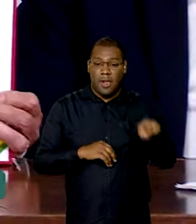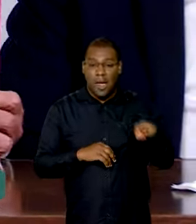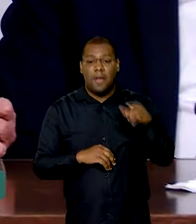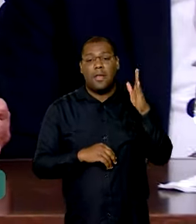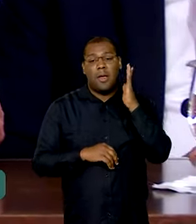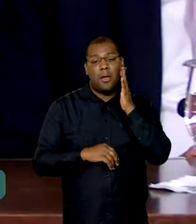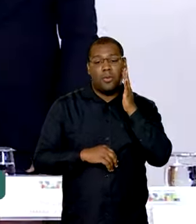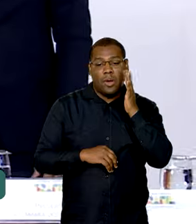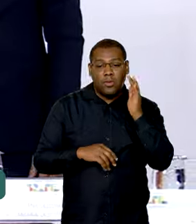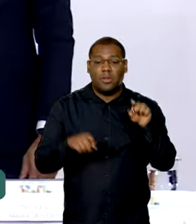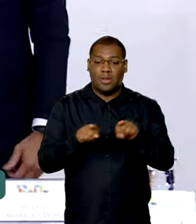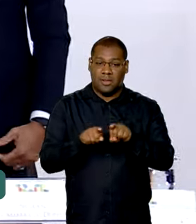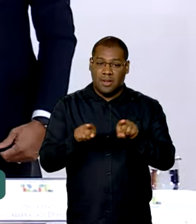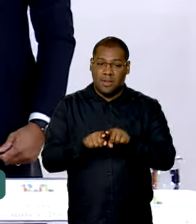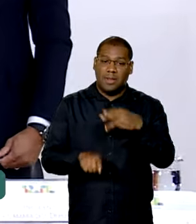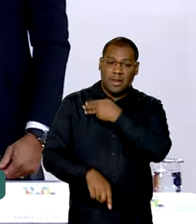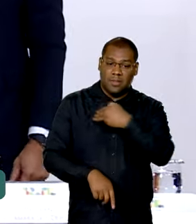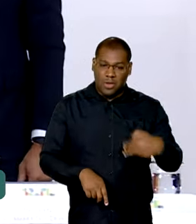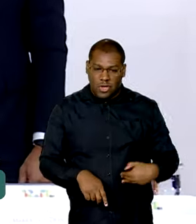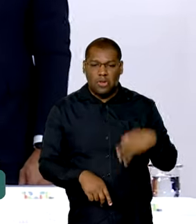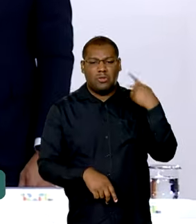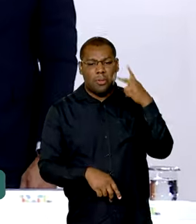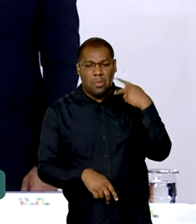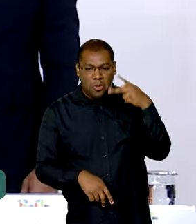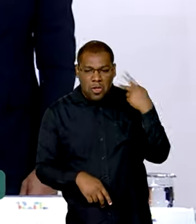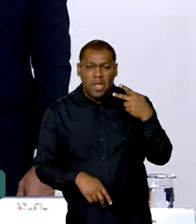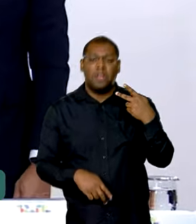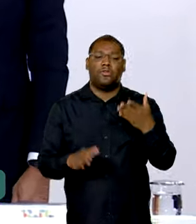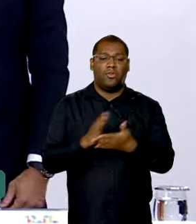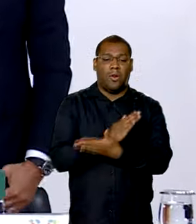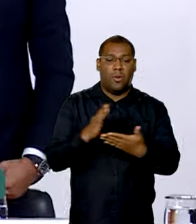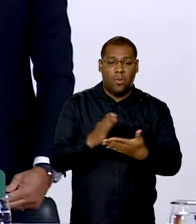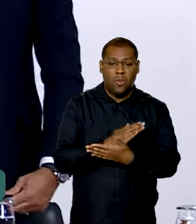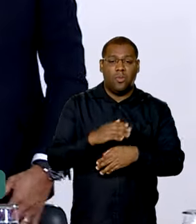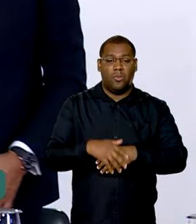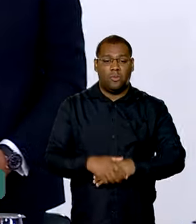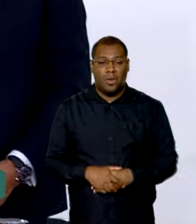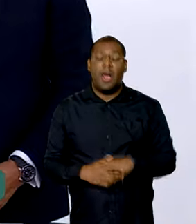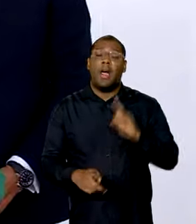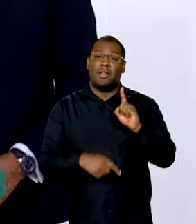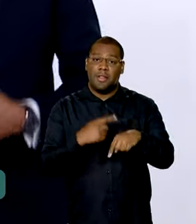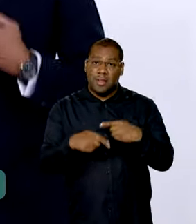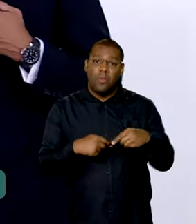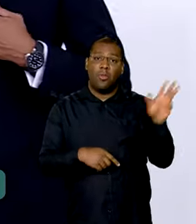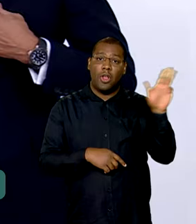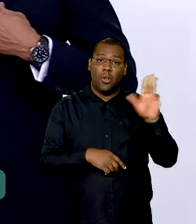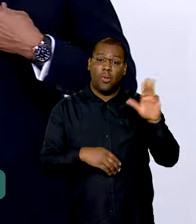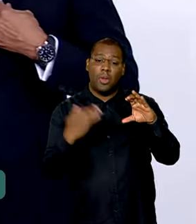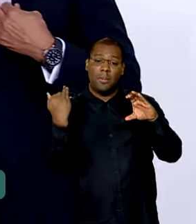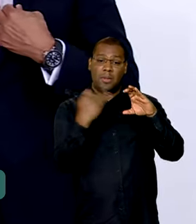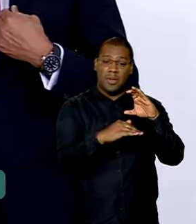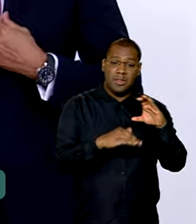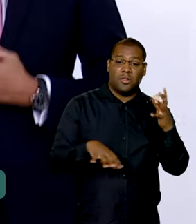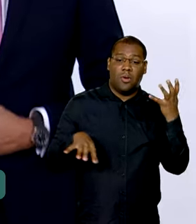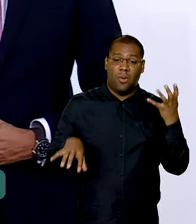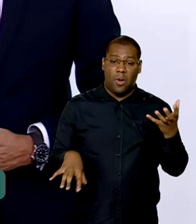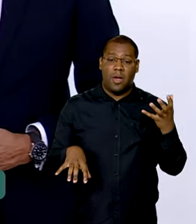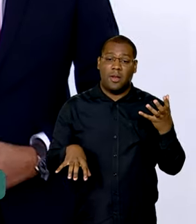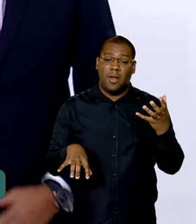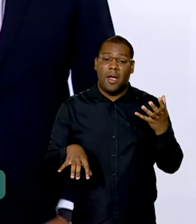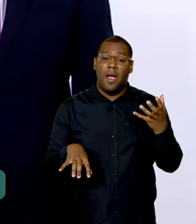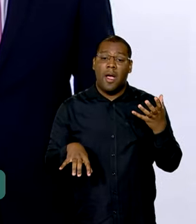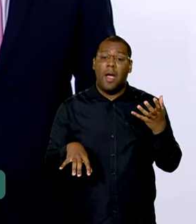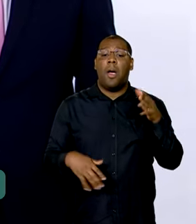parlamentares. Ao final do encontro, Lula enviou uma mensagem presidencial para o Congresso Nacional, que será transformada em